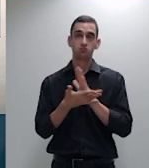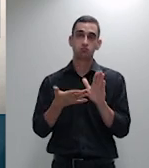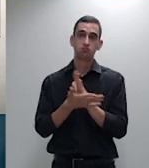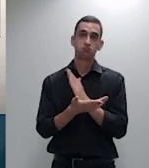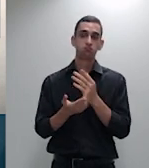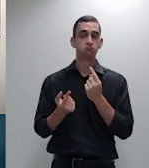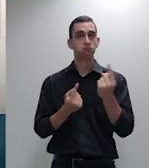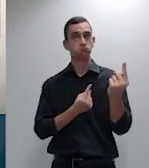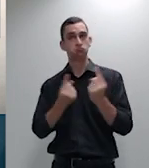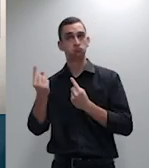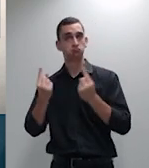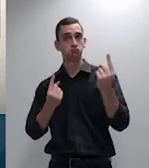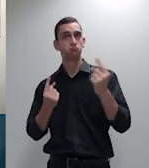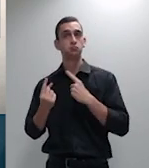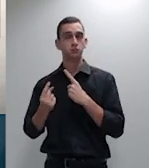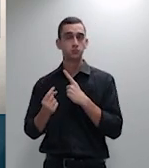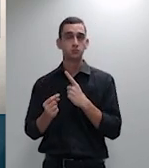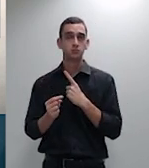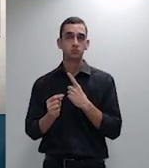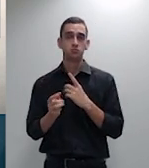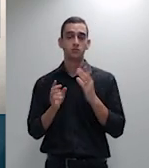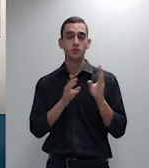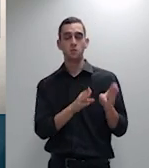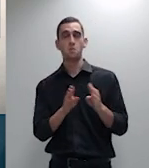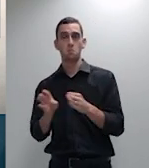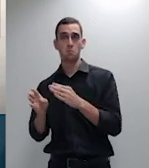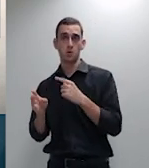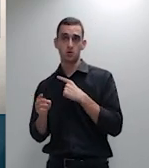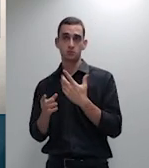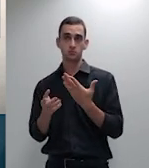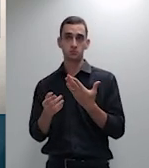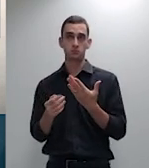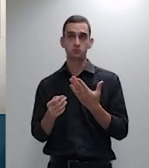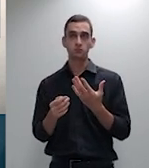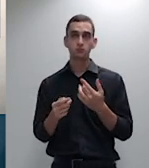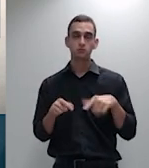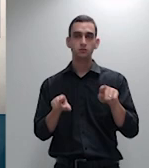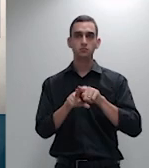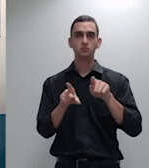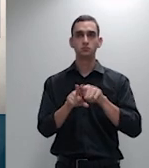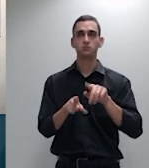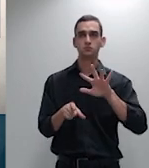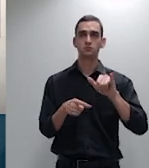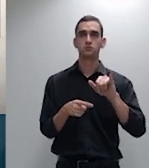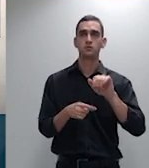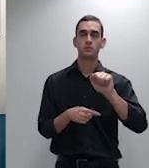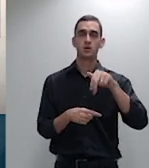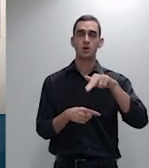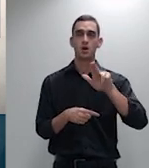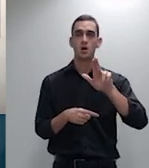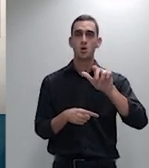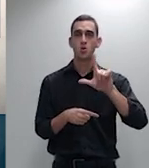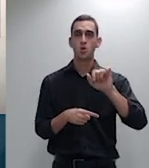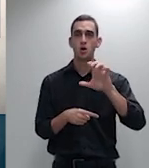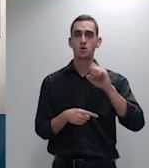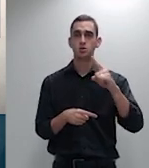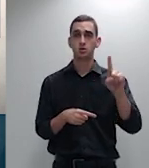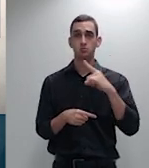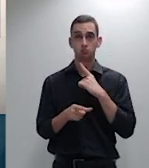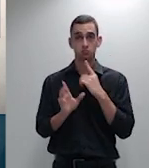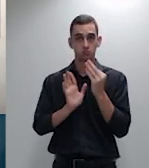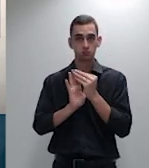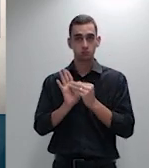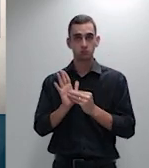causa de pedido forçoso reconhecimento da violação da res judicata portanto a ação recisória